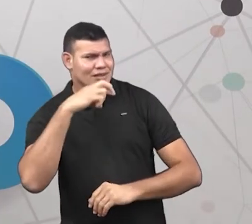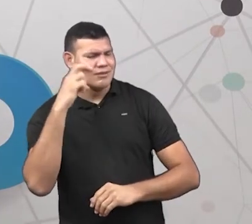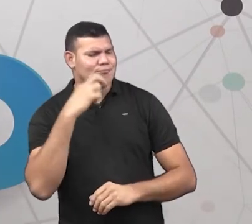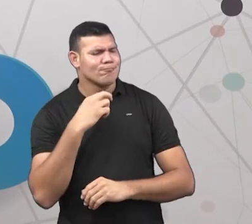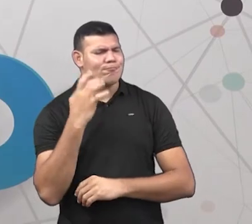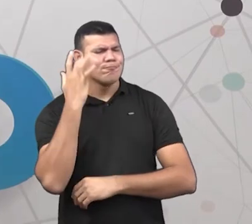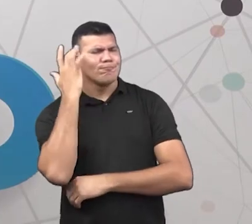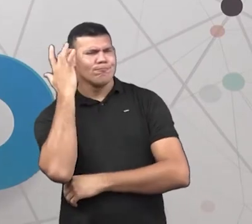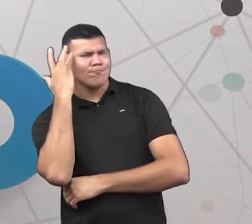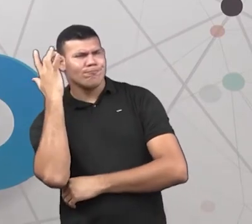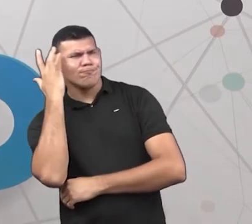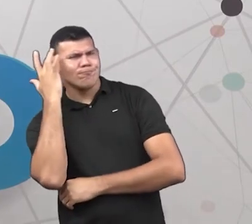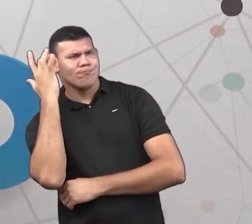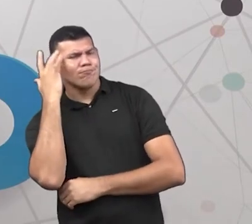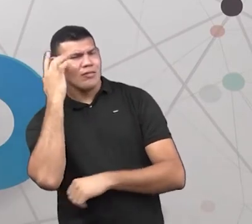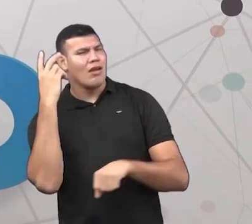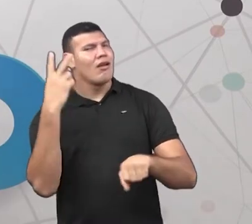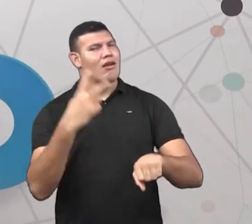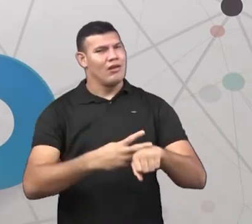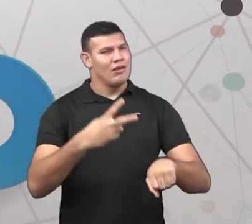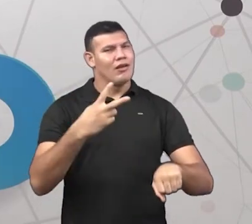achar que é um vidro.